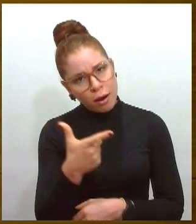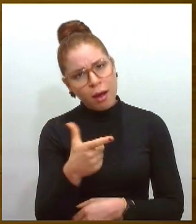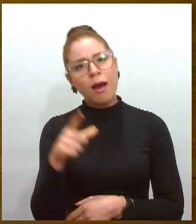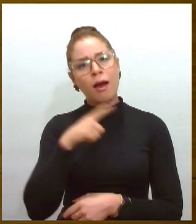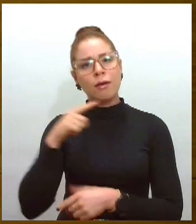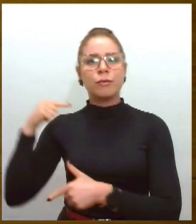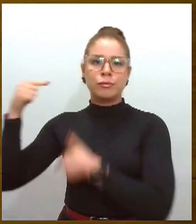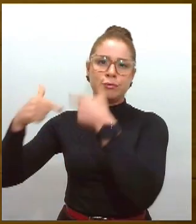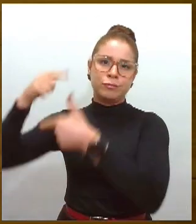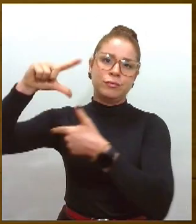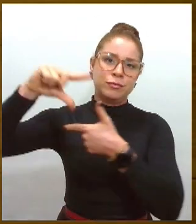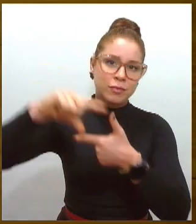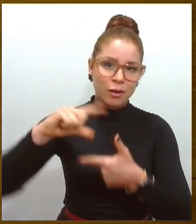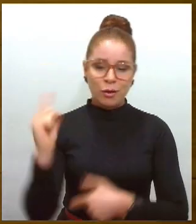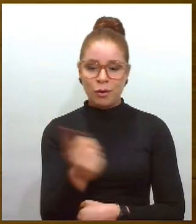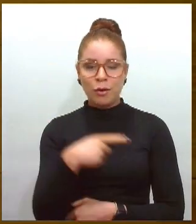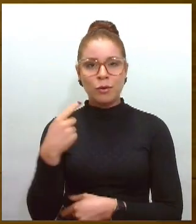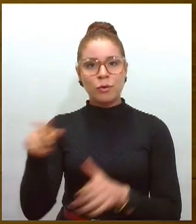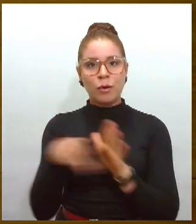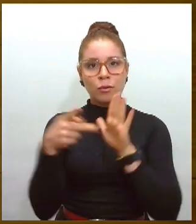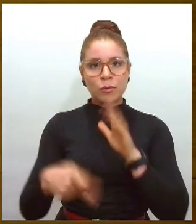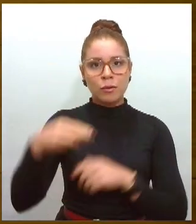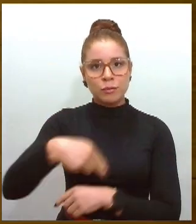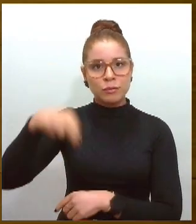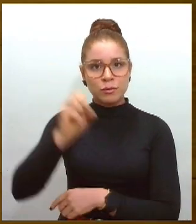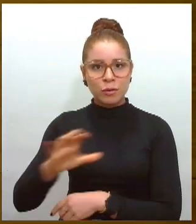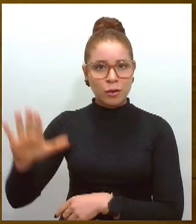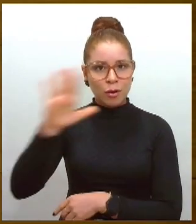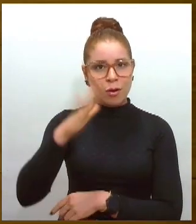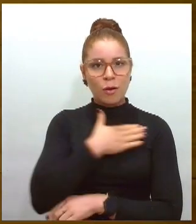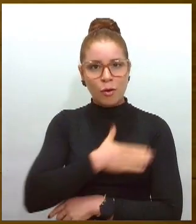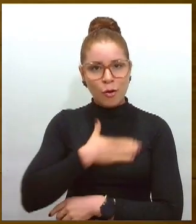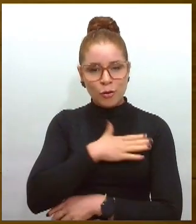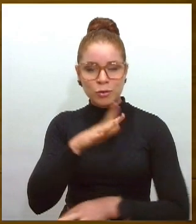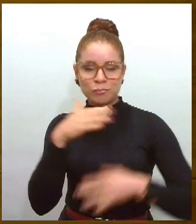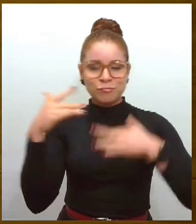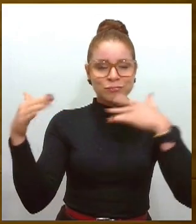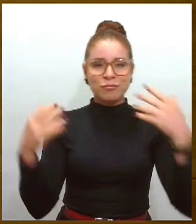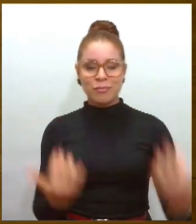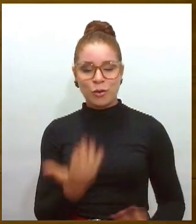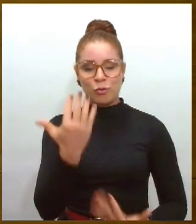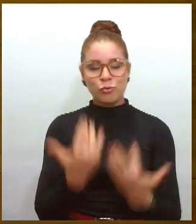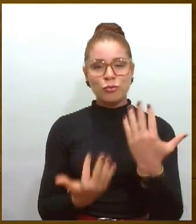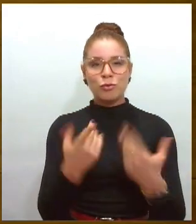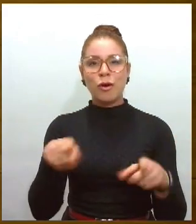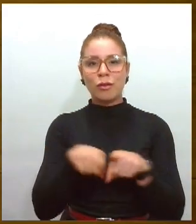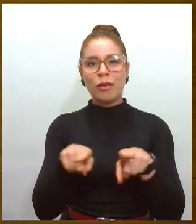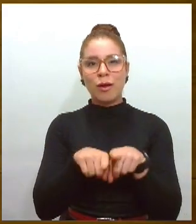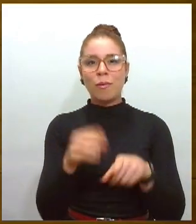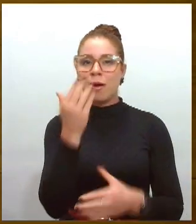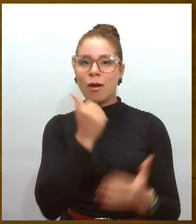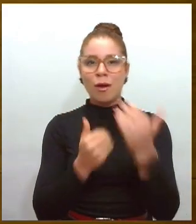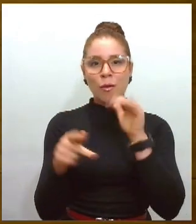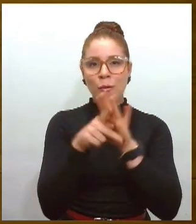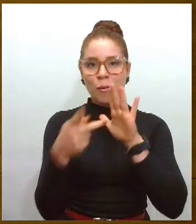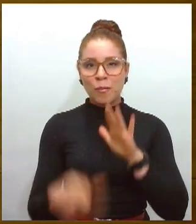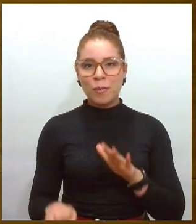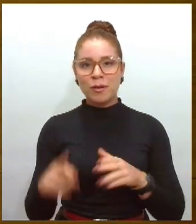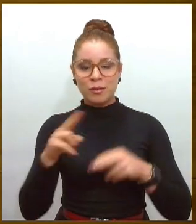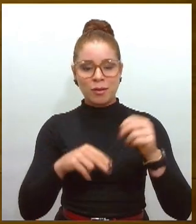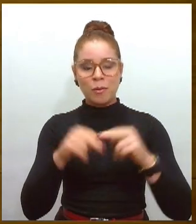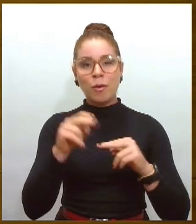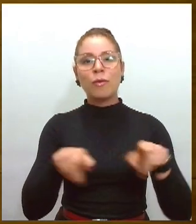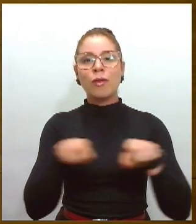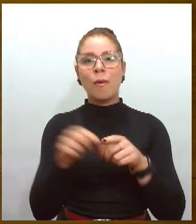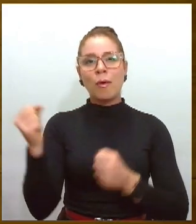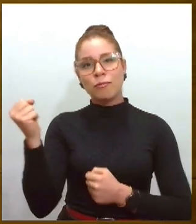nordestinos, gostamos do cheiro da fogueira, das comidas típicas, do bom forró. Mas